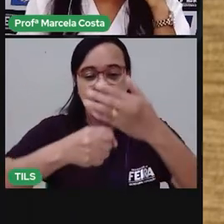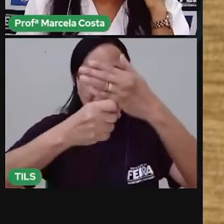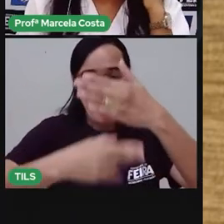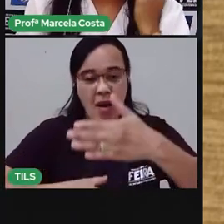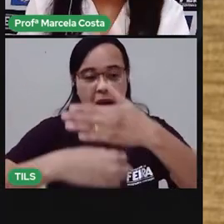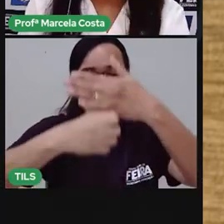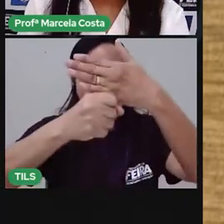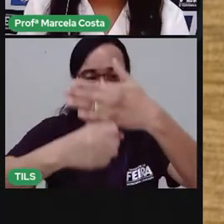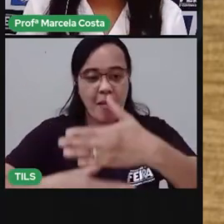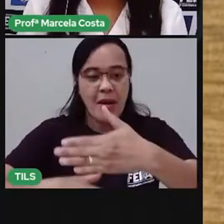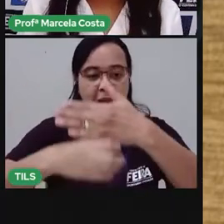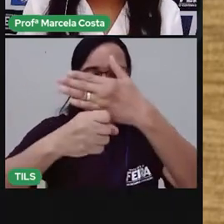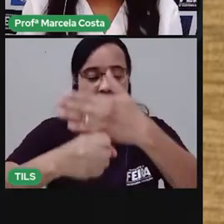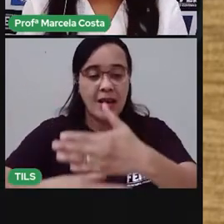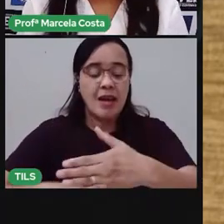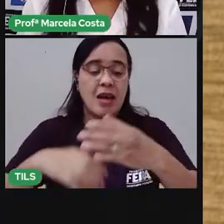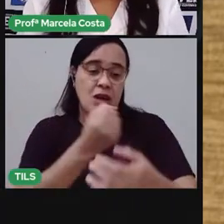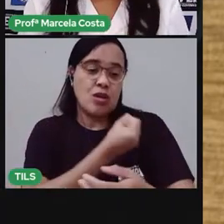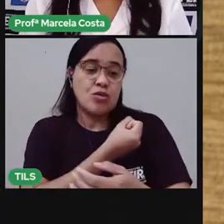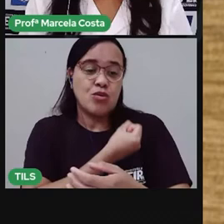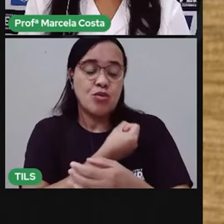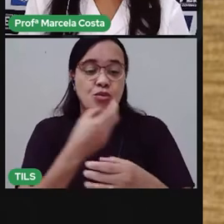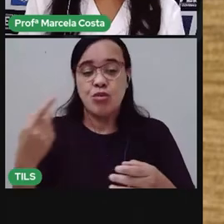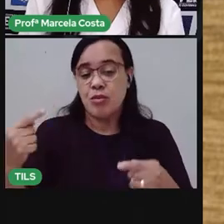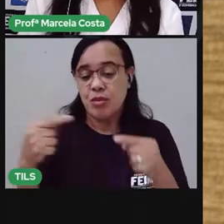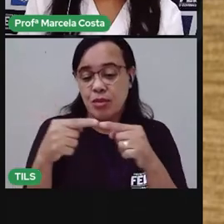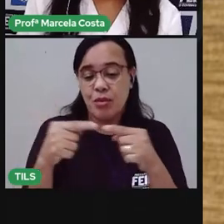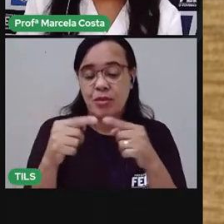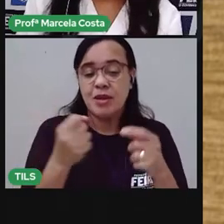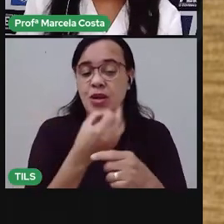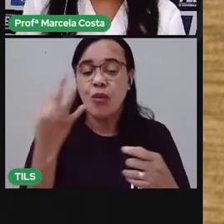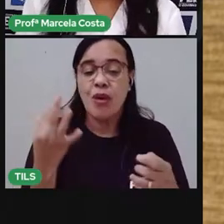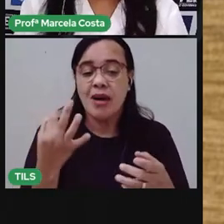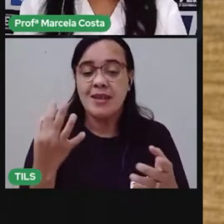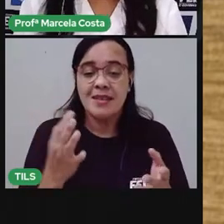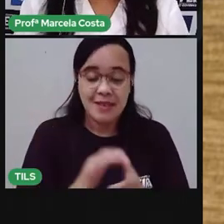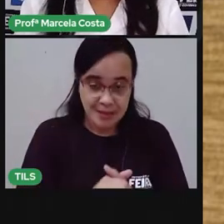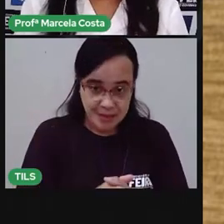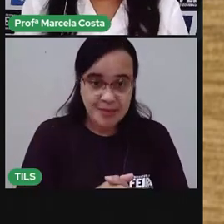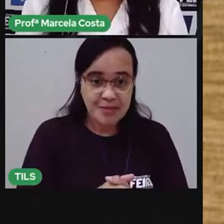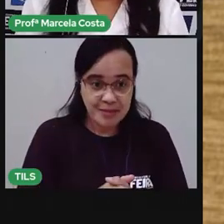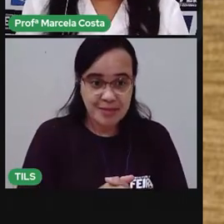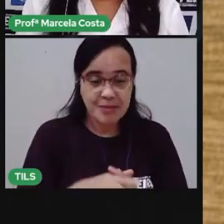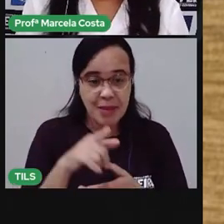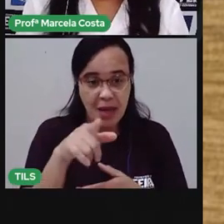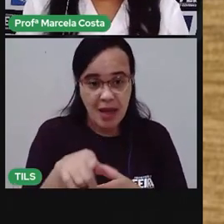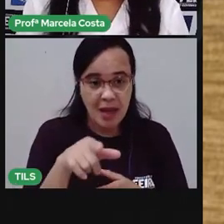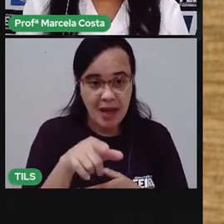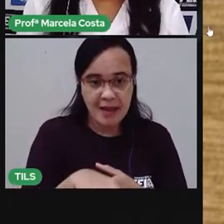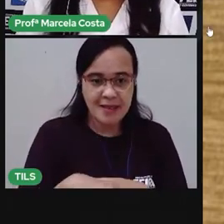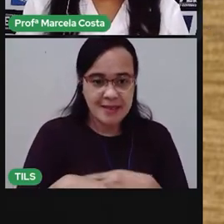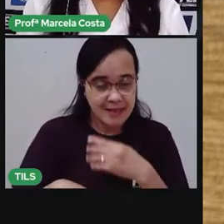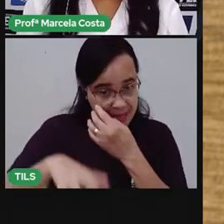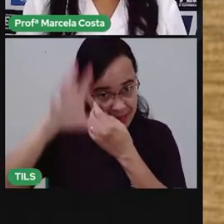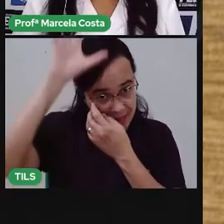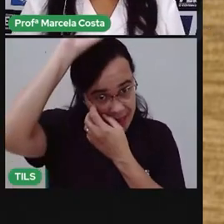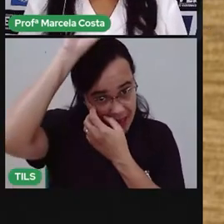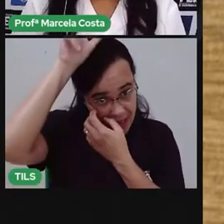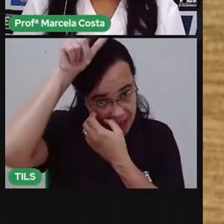senão a gente vai errar aqui no jogo. Quantas sílabas tem? Galinha. A palavra galinha.